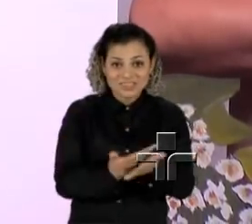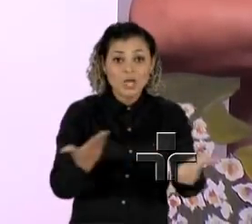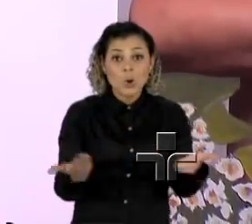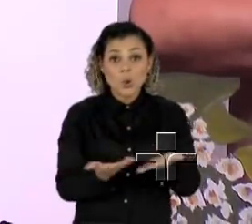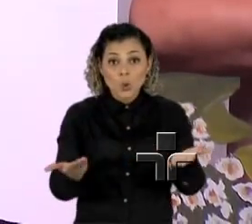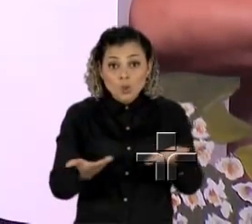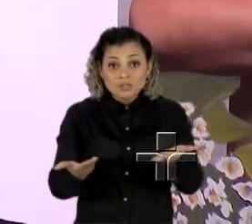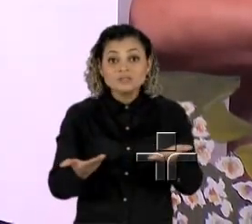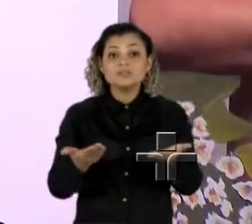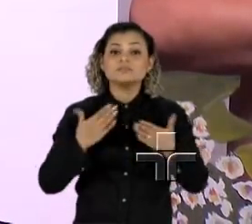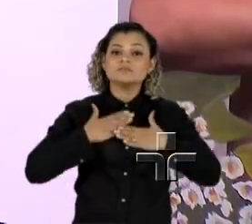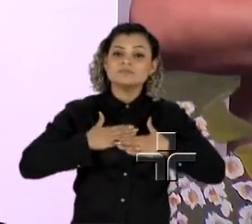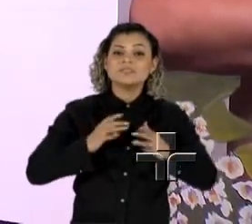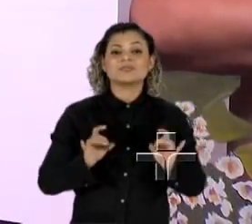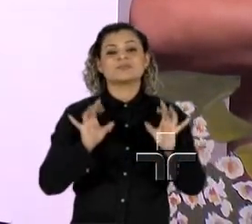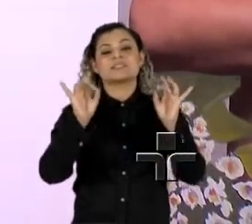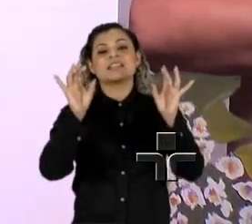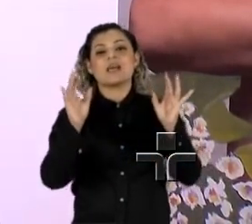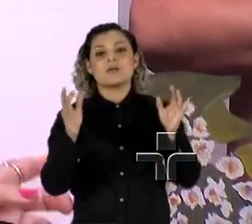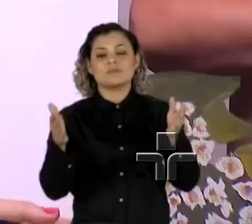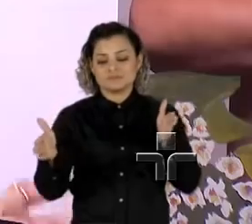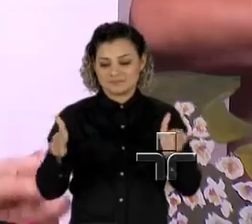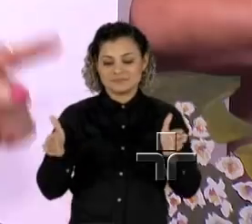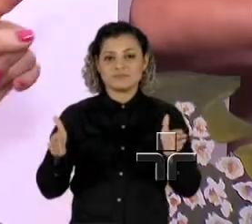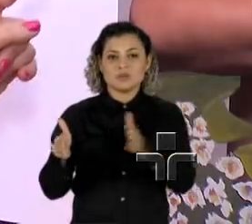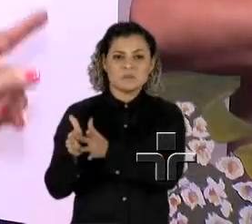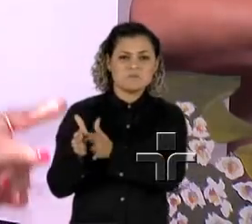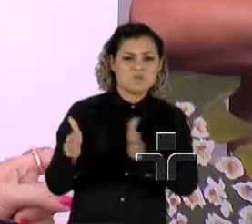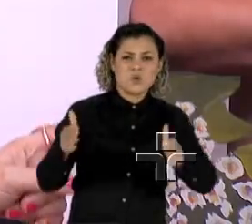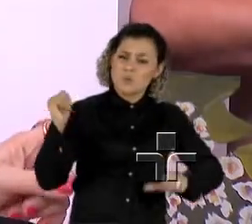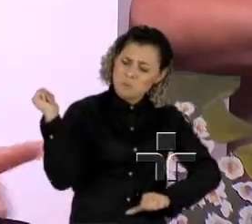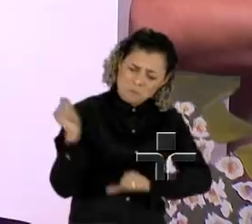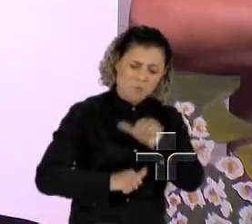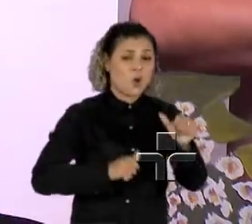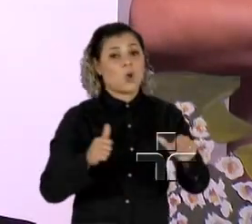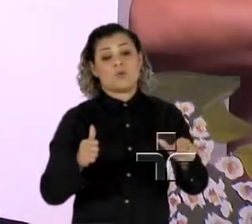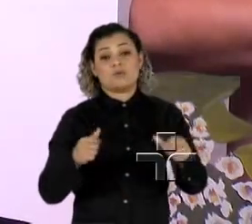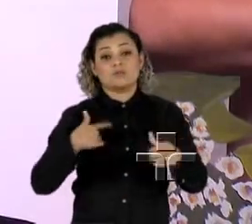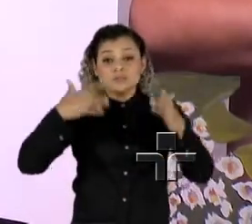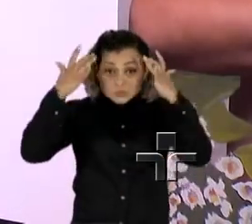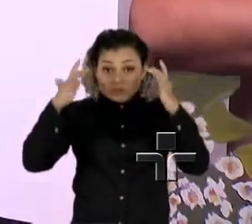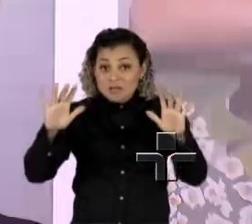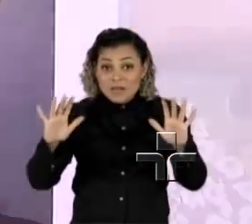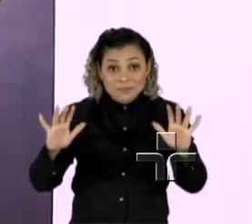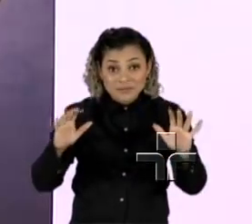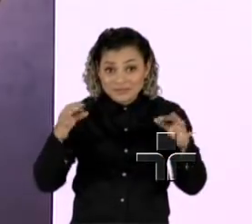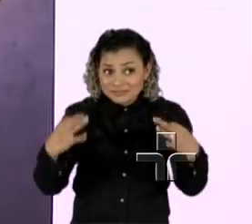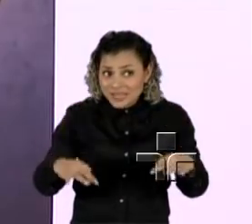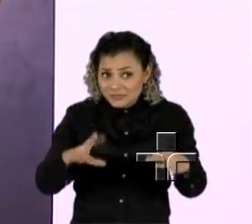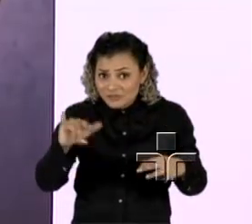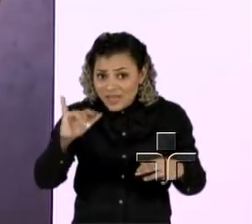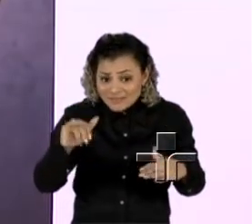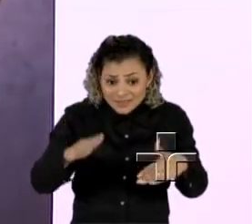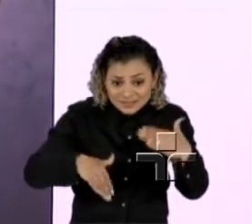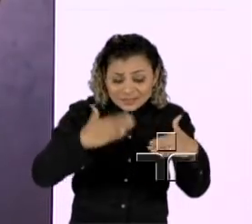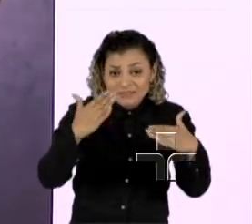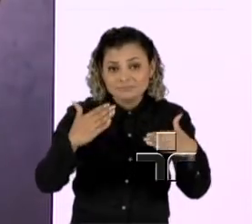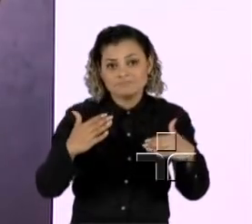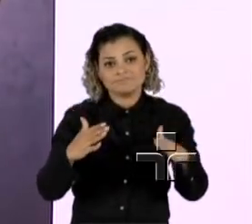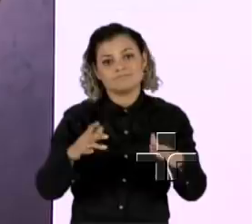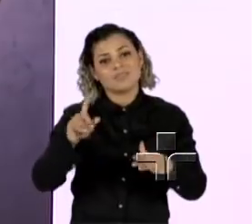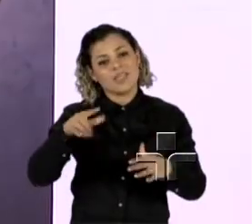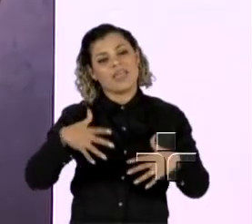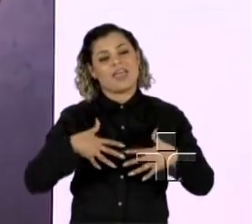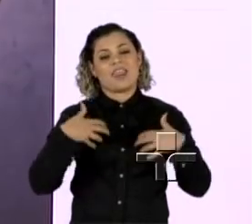que eu estou nesse momento super especial, você tem um gap muito grande, né? Um tempo. Você não sabe que vai dar tudo tão certo. Então, assim, é uma